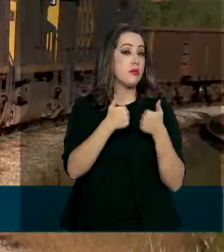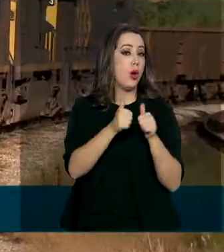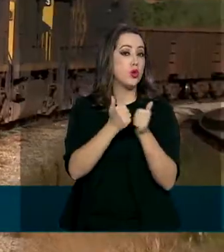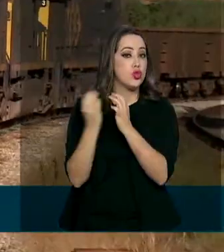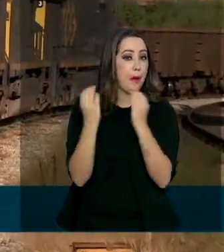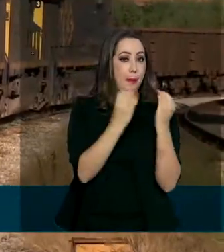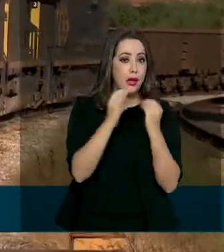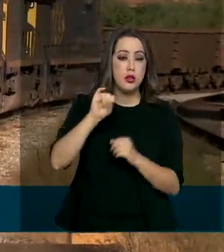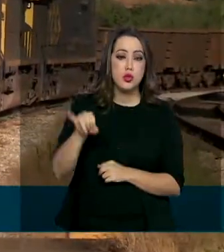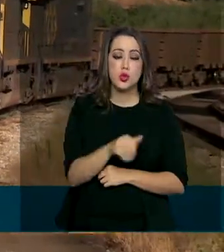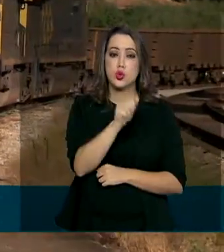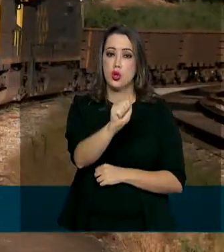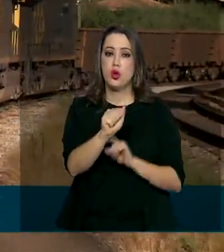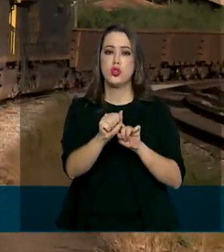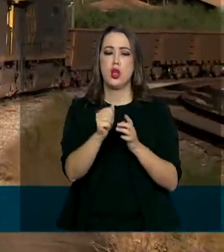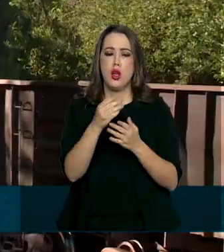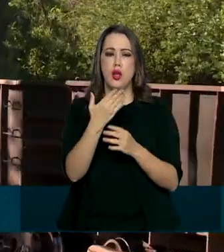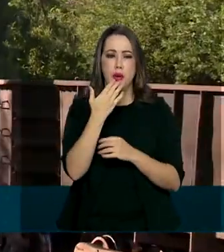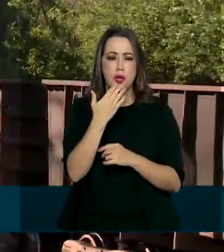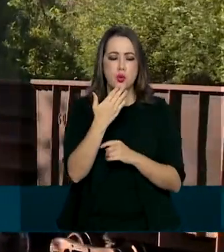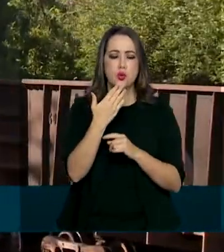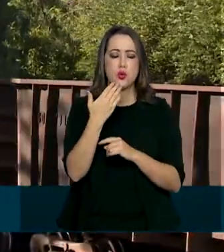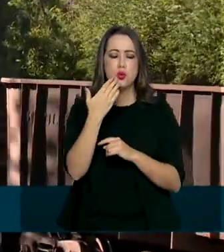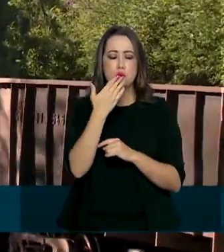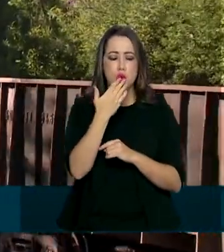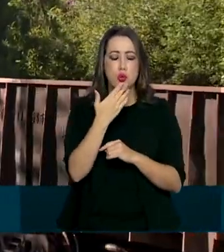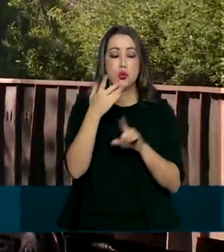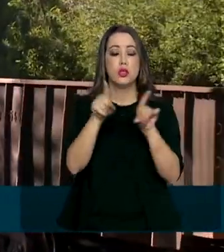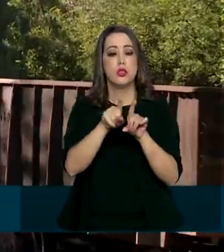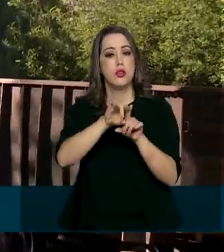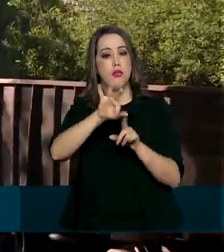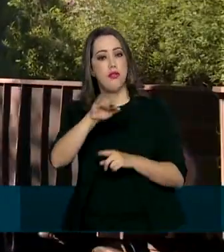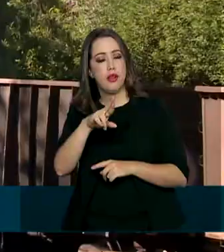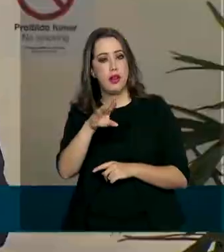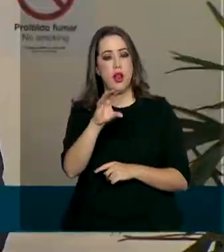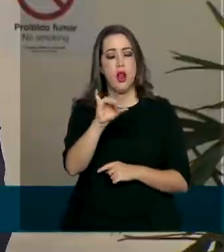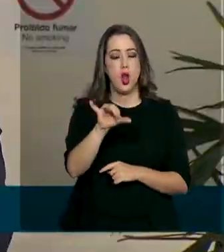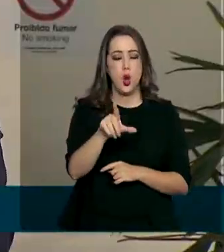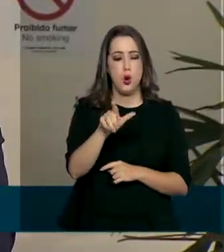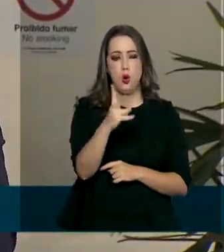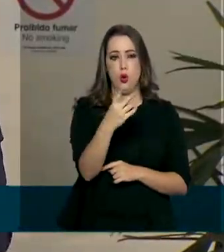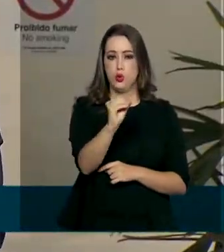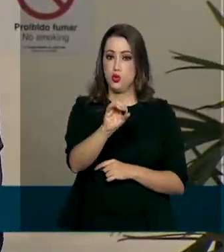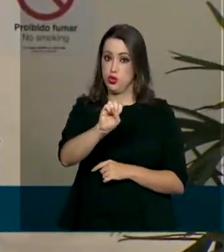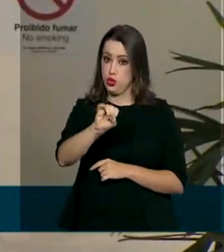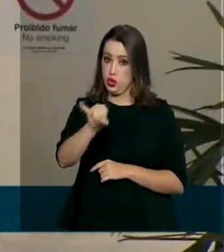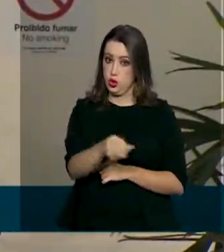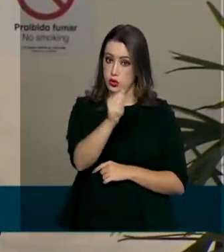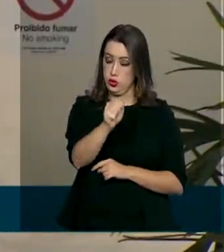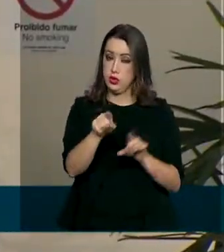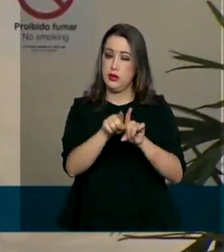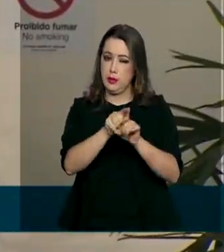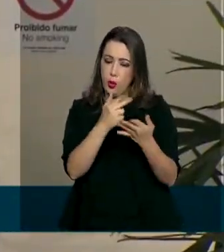açúcar, farelo de soja, álcool e também derivados de petróleo. O ministro Tarcísio